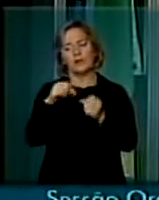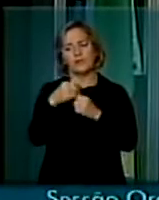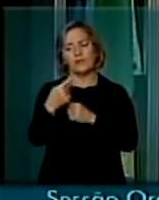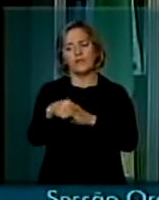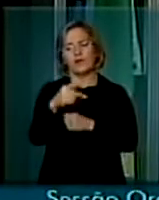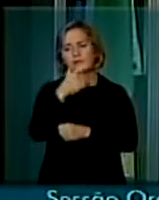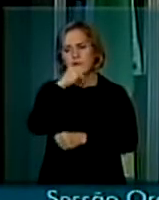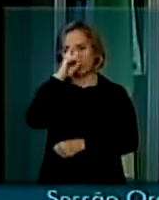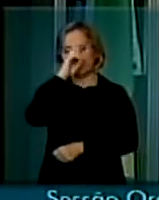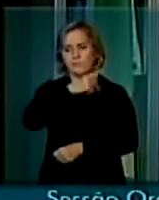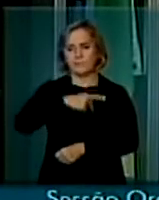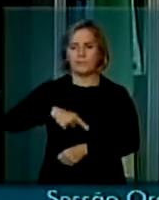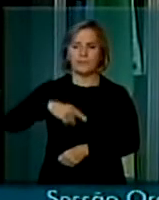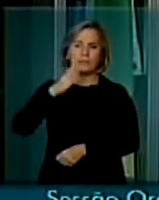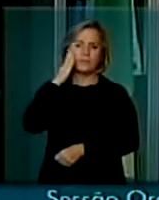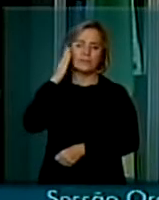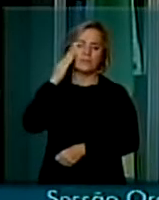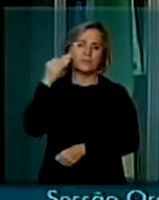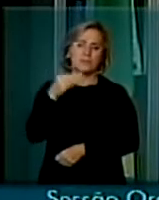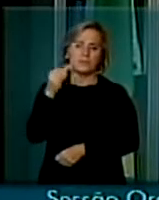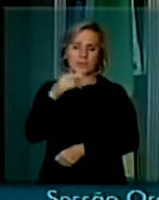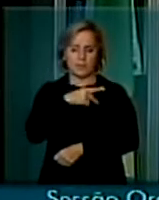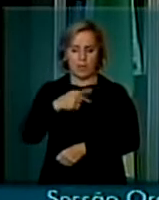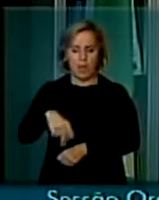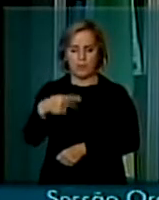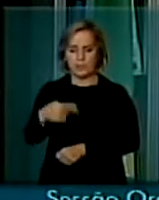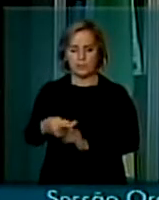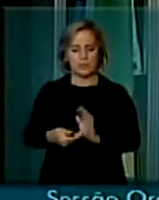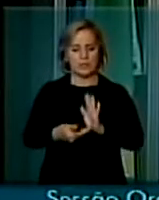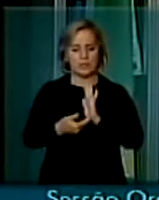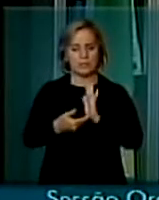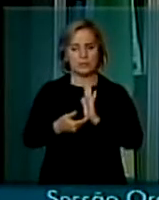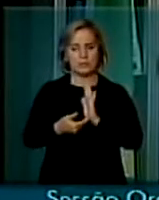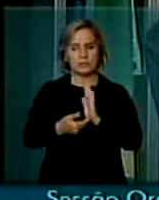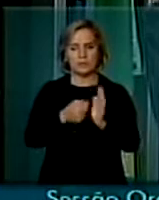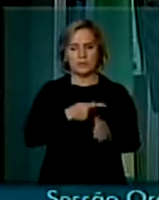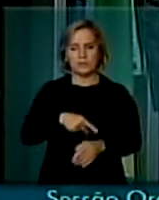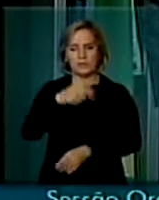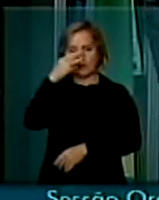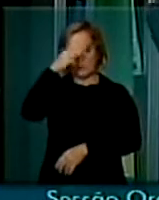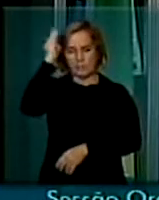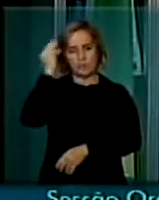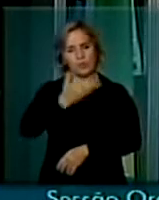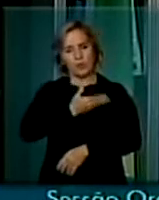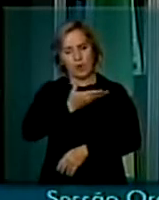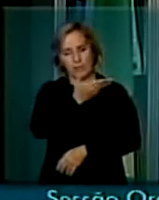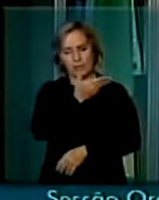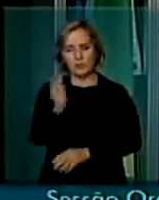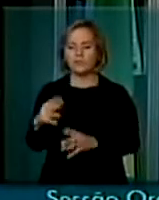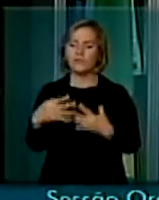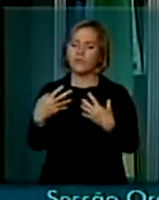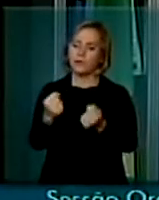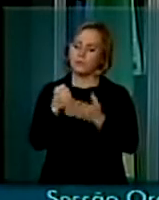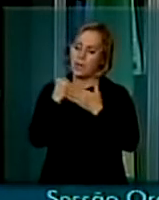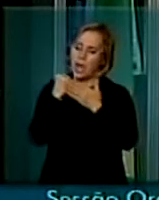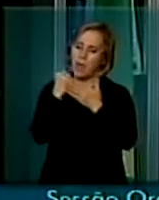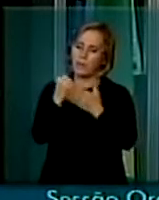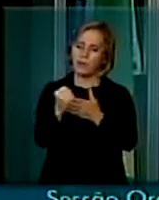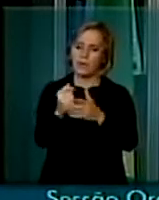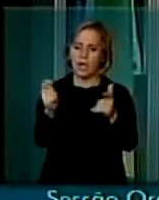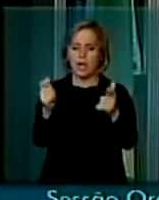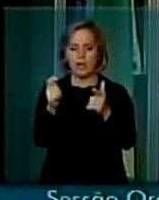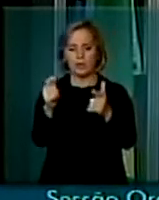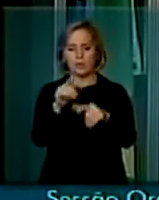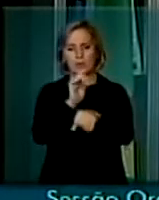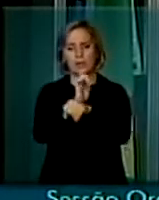E tenho certeza que a presidência da Casa e os nobres colegas hão de apoiar a região,